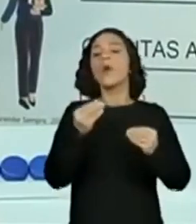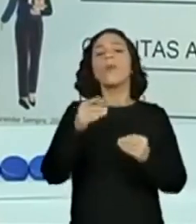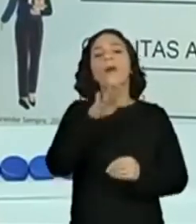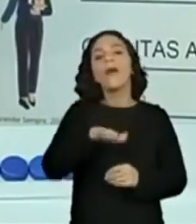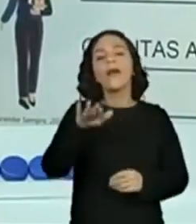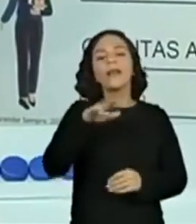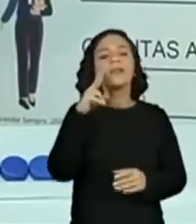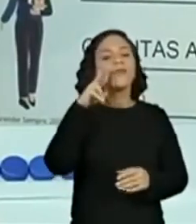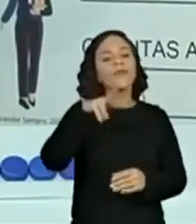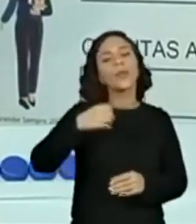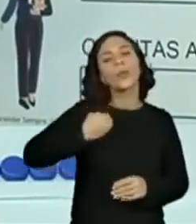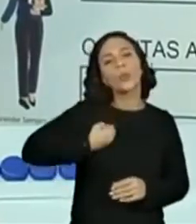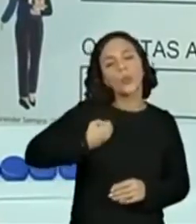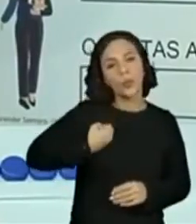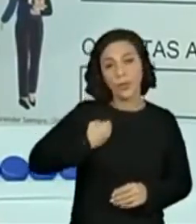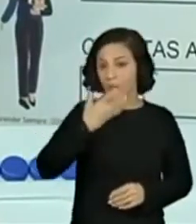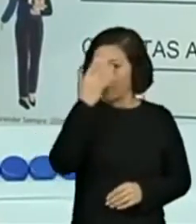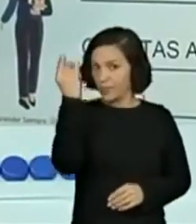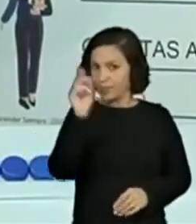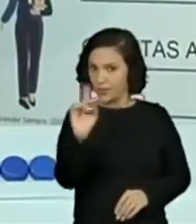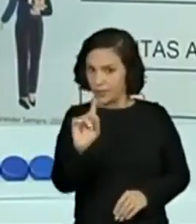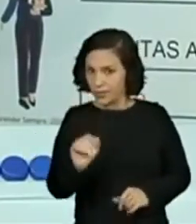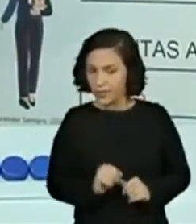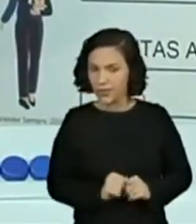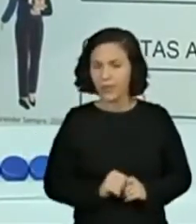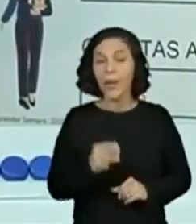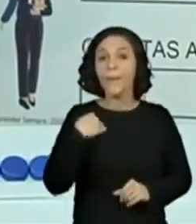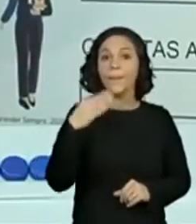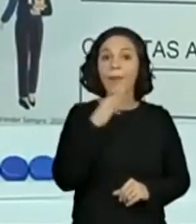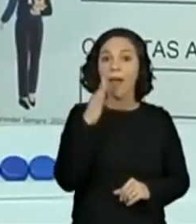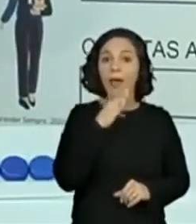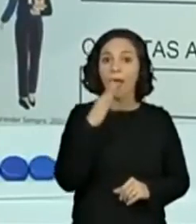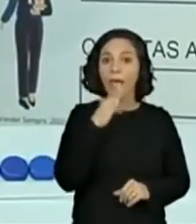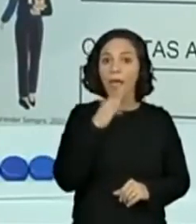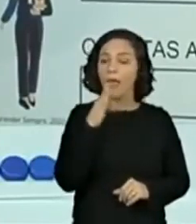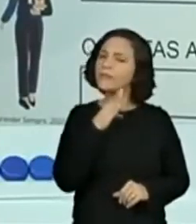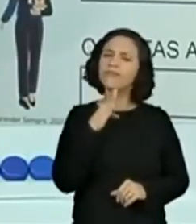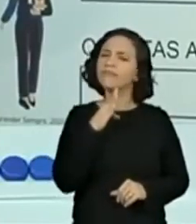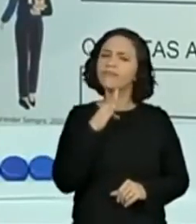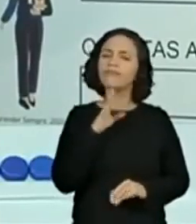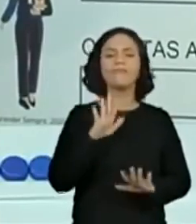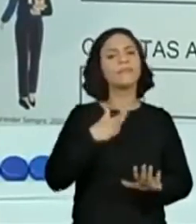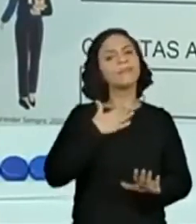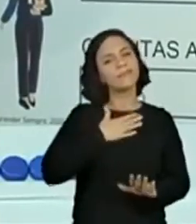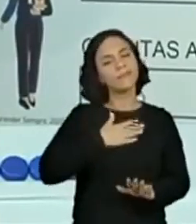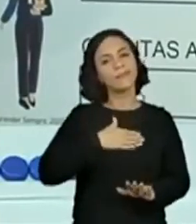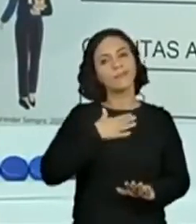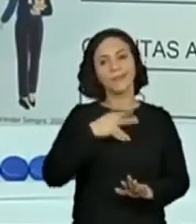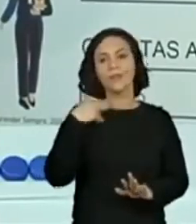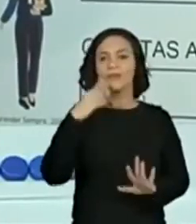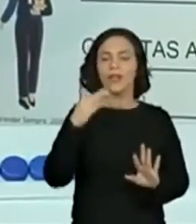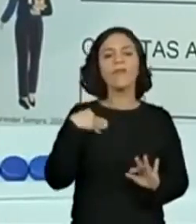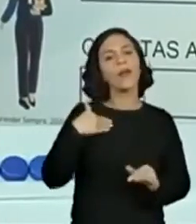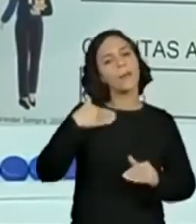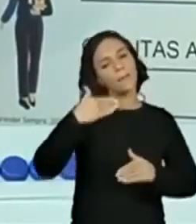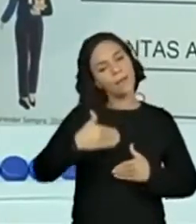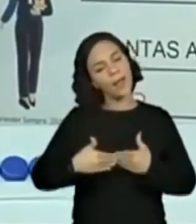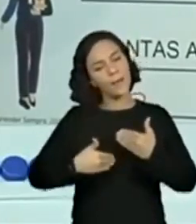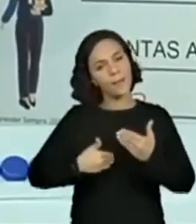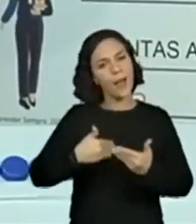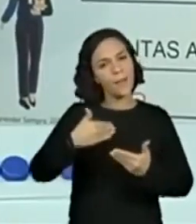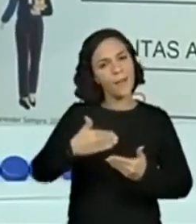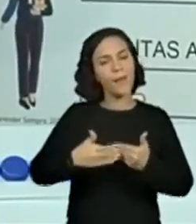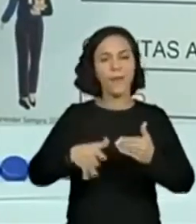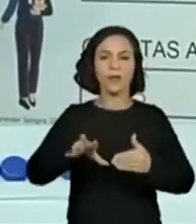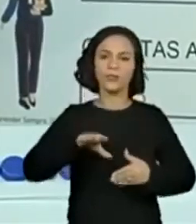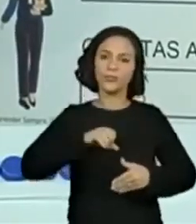números até 100. Não esqueçam disso. Não tenham pressa, né? Para acelerar aí o que eles sabem. Eles vão devagar mesmo